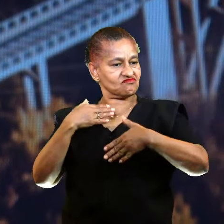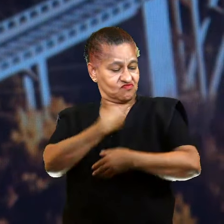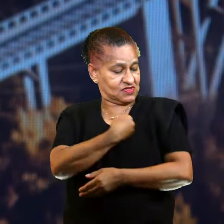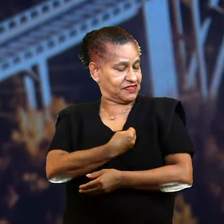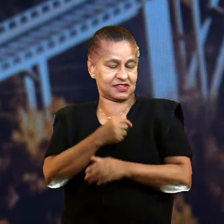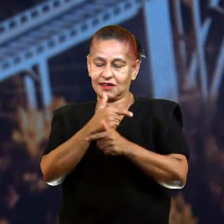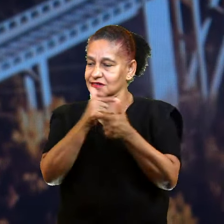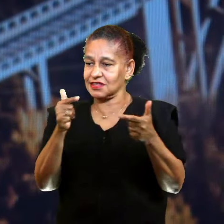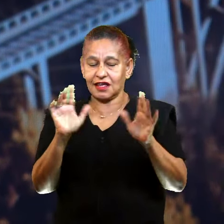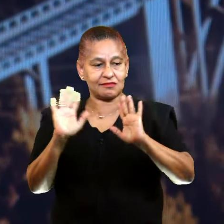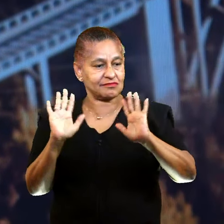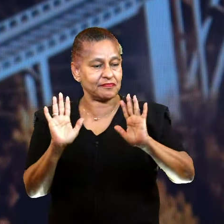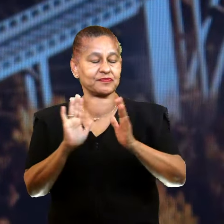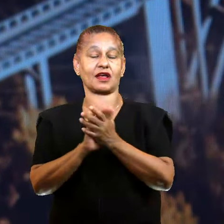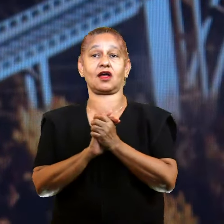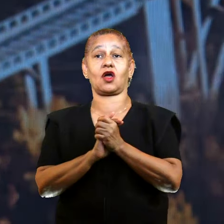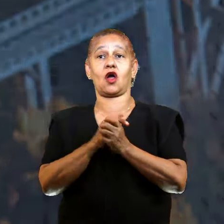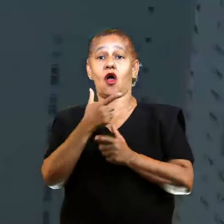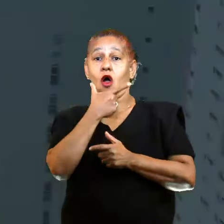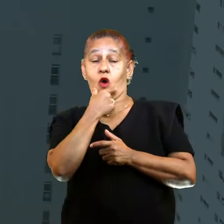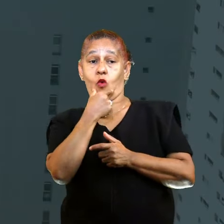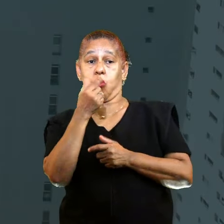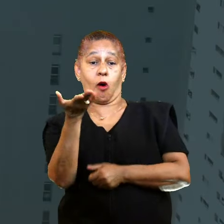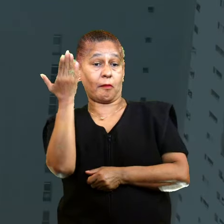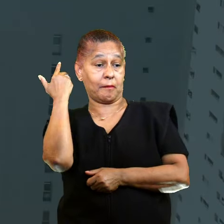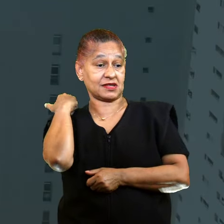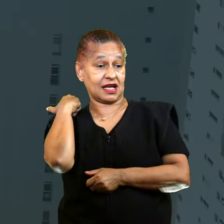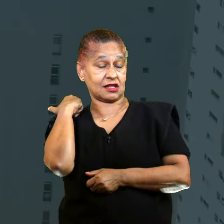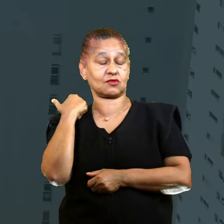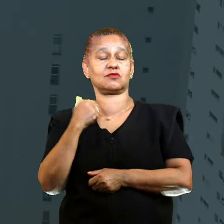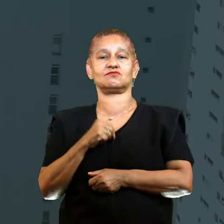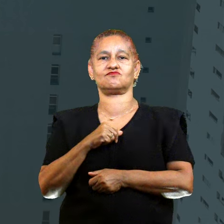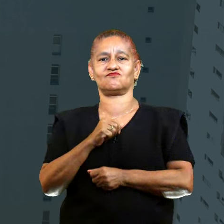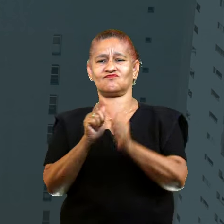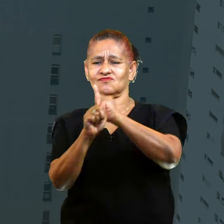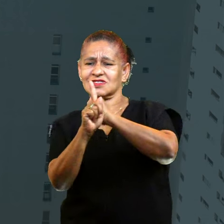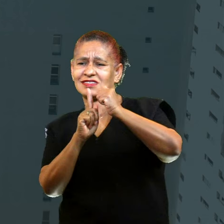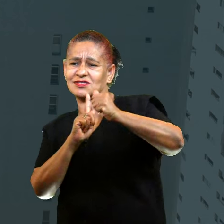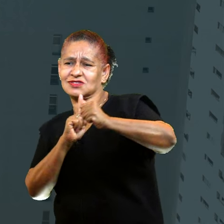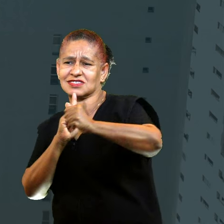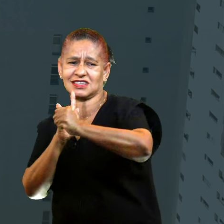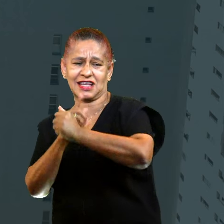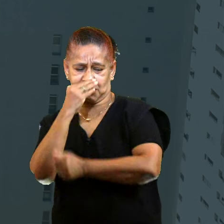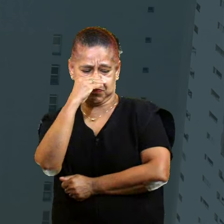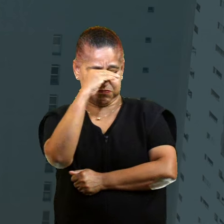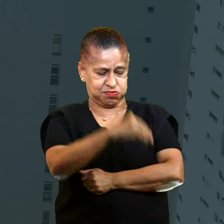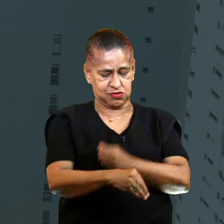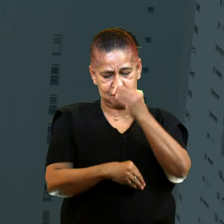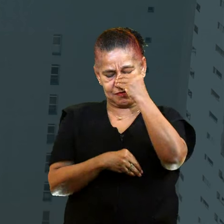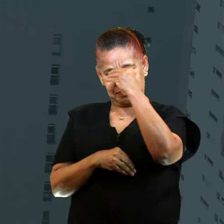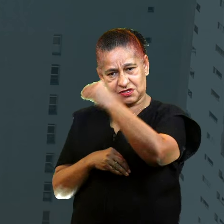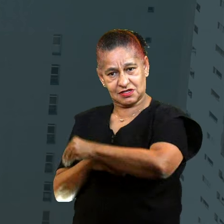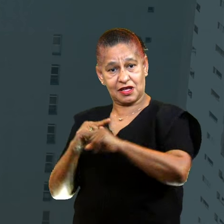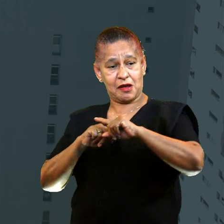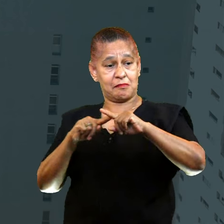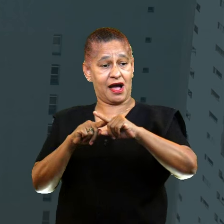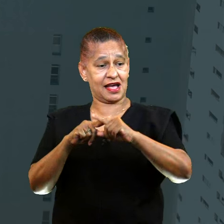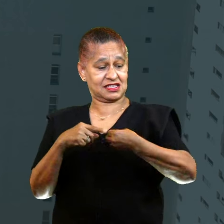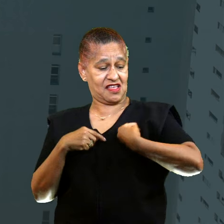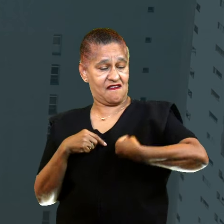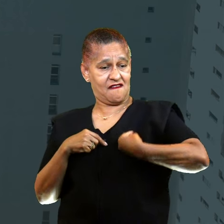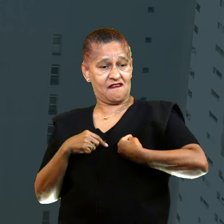Esse homem vivia à margem de uma sociedade, E a Bíblia diz que ele vivia nos sepulcros.